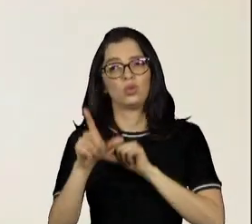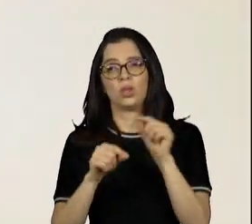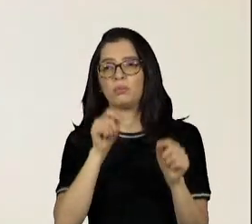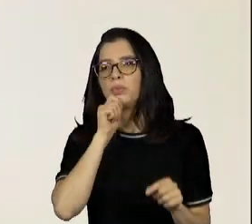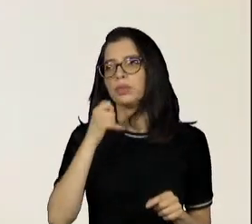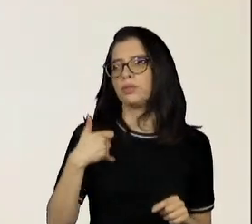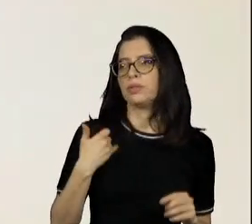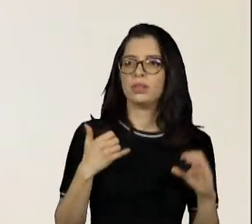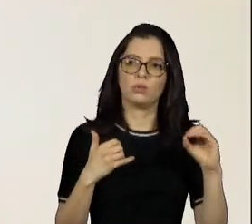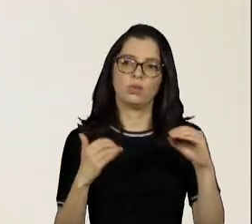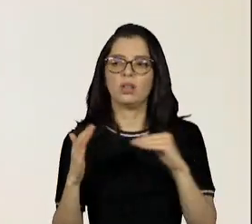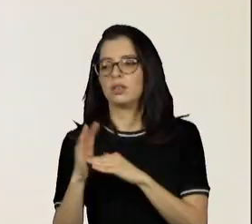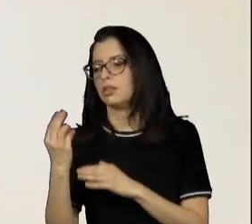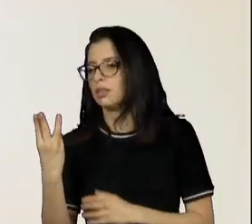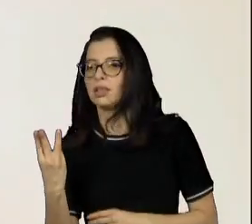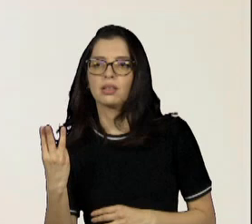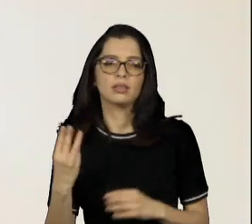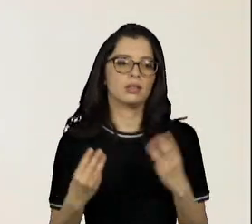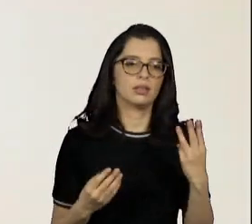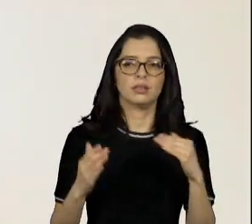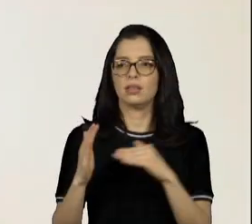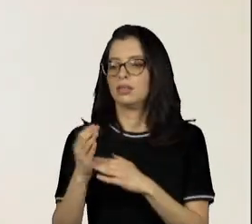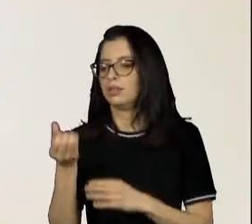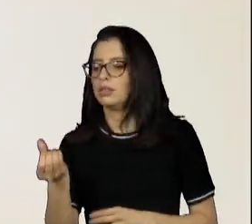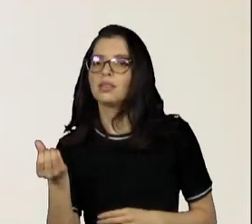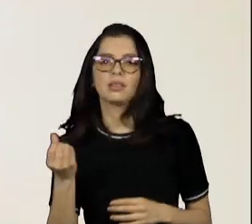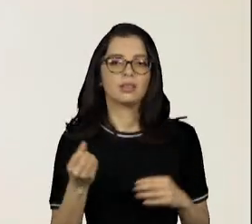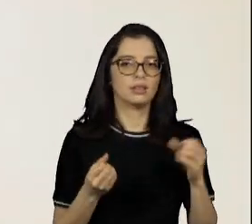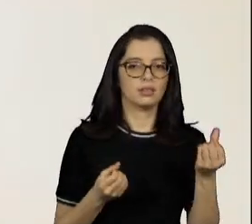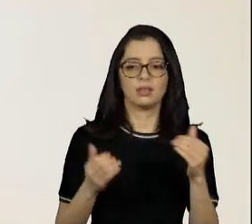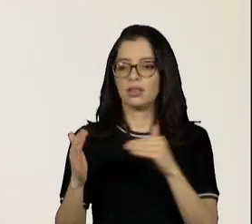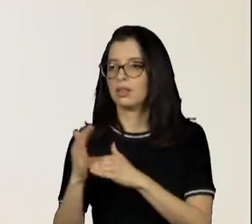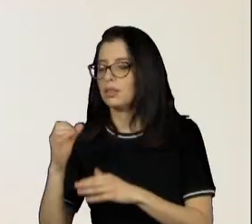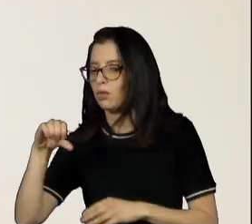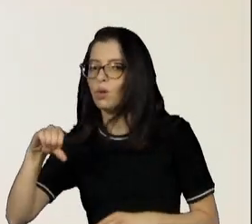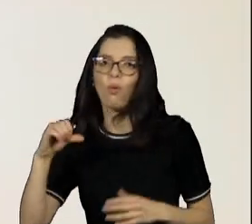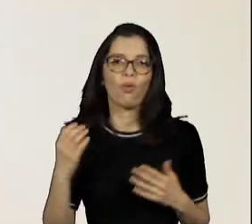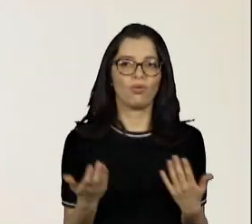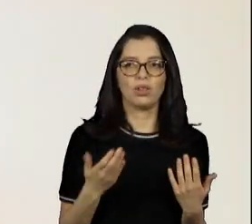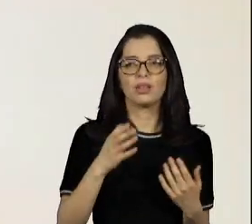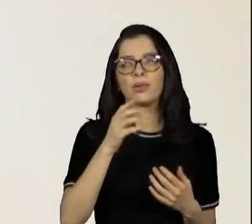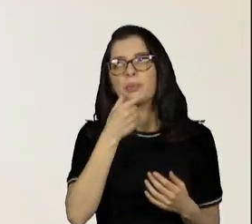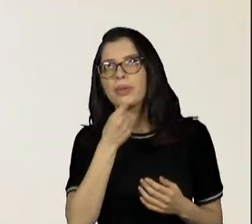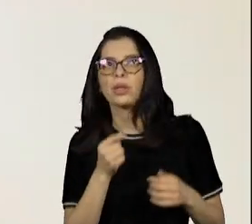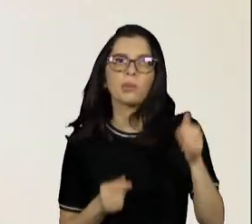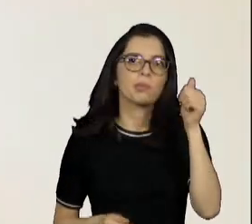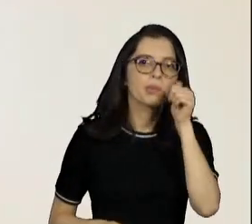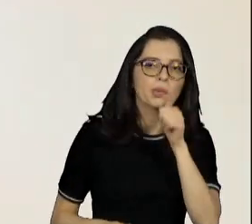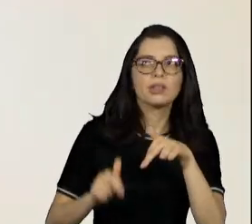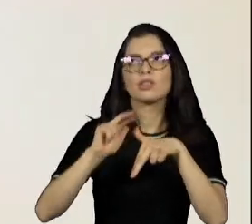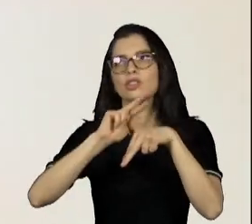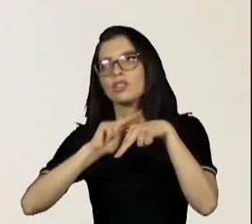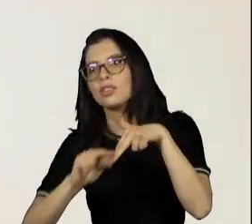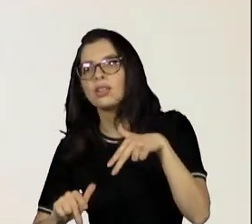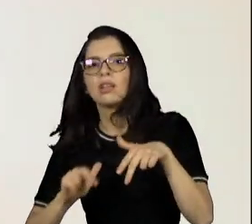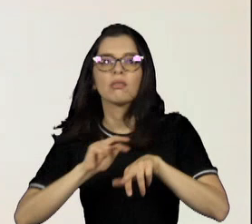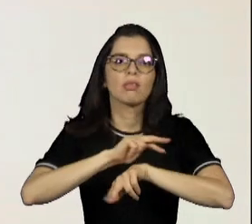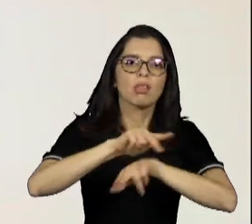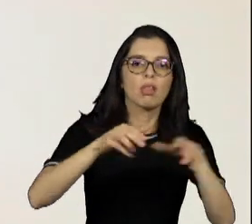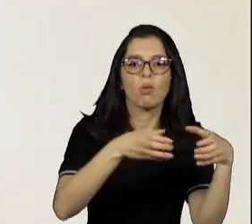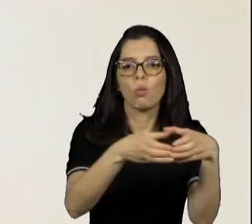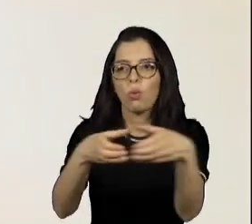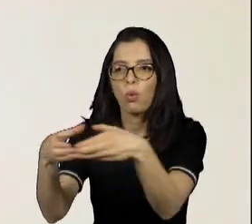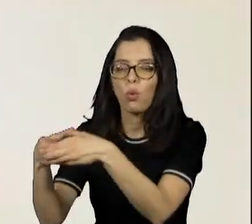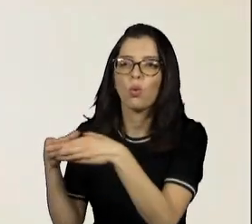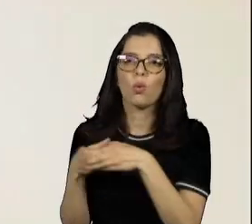anos, crianças de 3 a 6, crianças de 6 a 9, os meninos de 0 a 3, de 0 a 6, de 0 a 9, as meninas, então